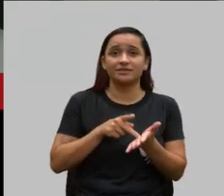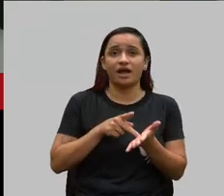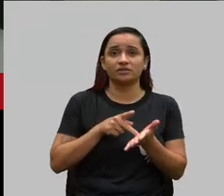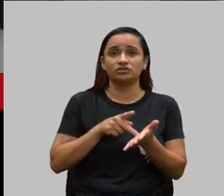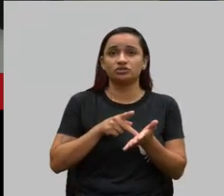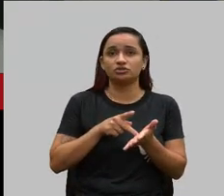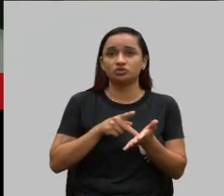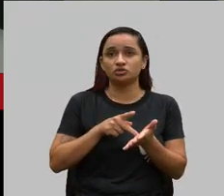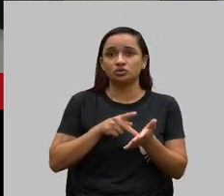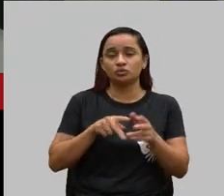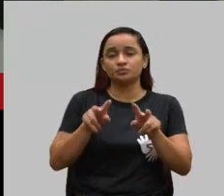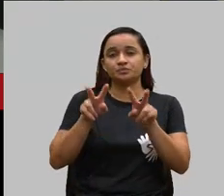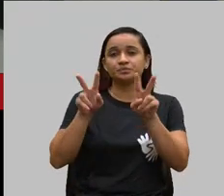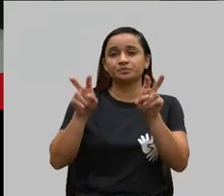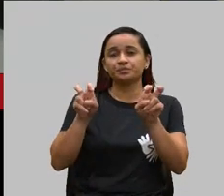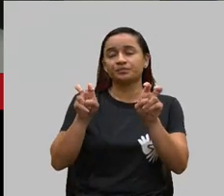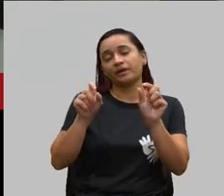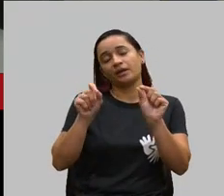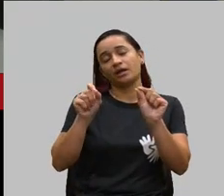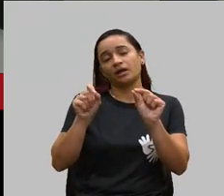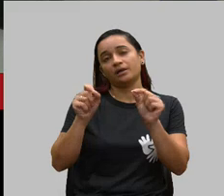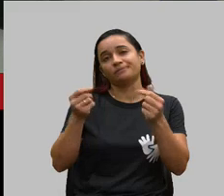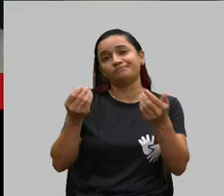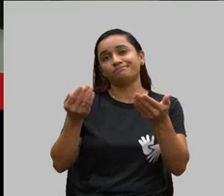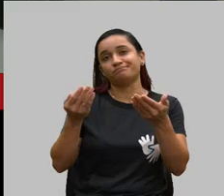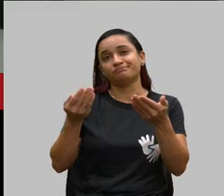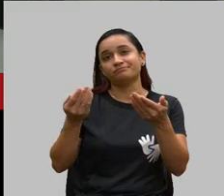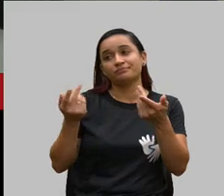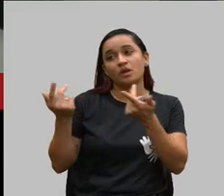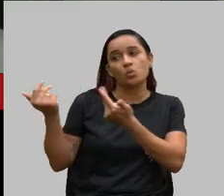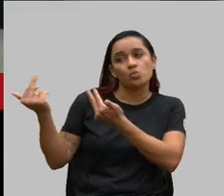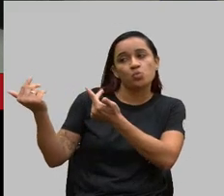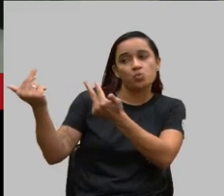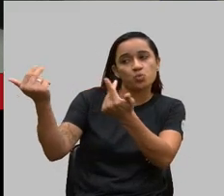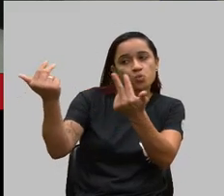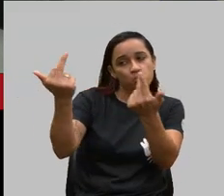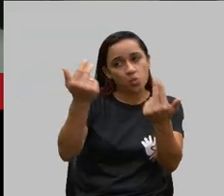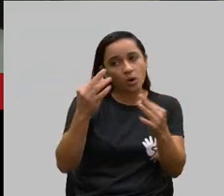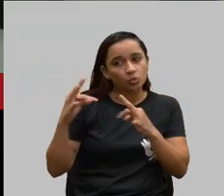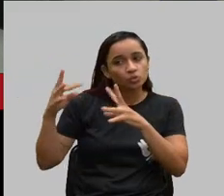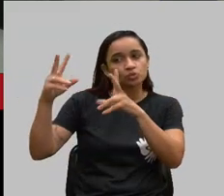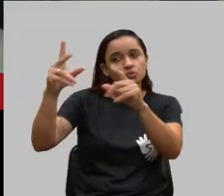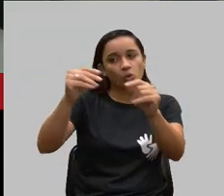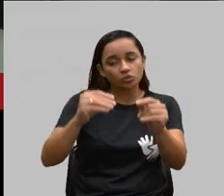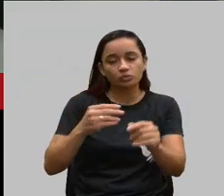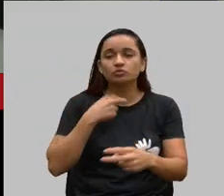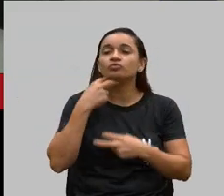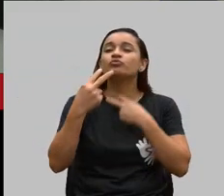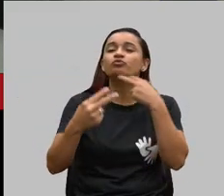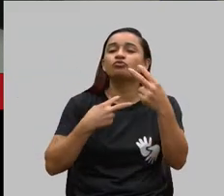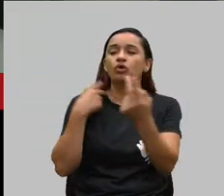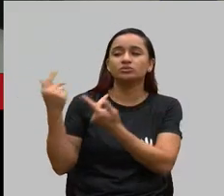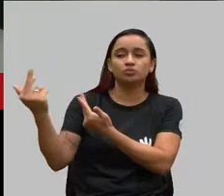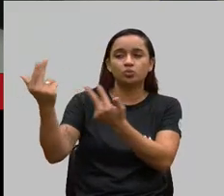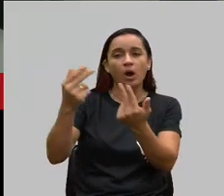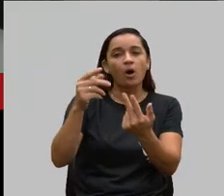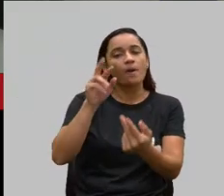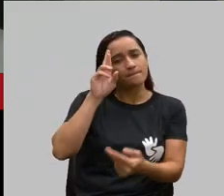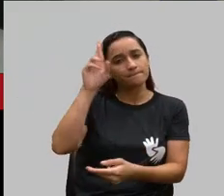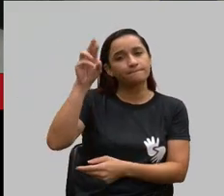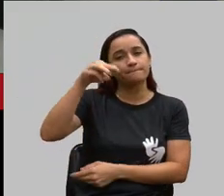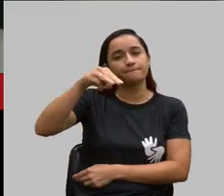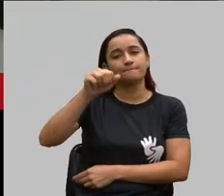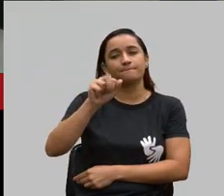reverberando a voz de todo mundo aqui, doutor Marcelo começou colocando e outras